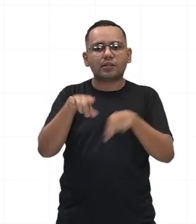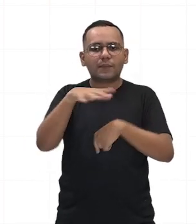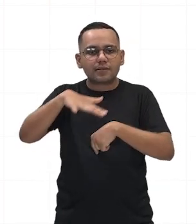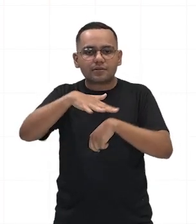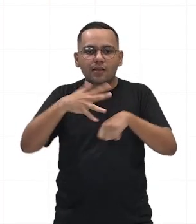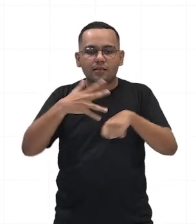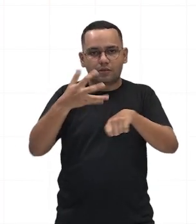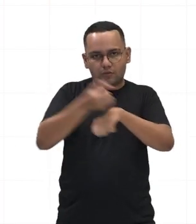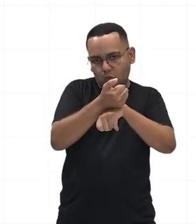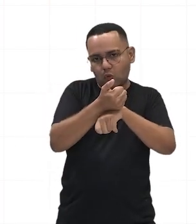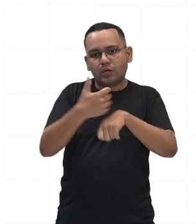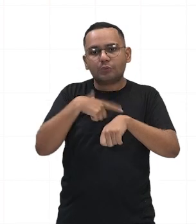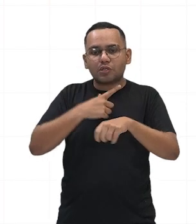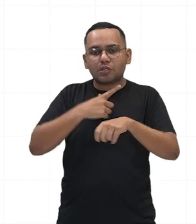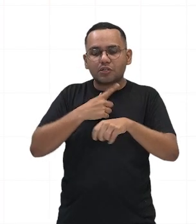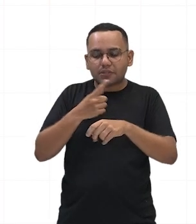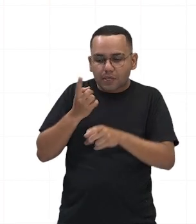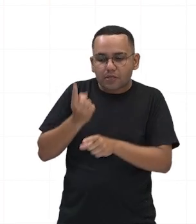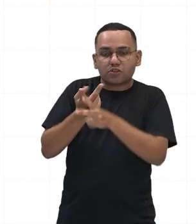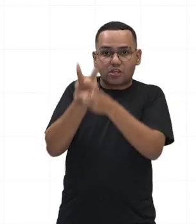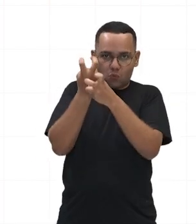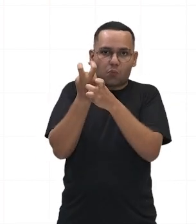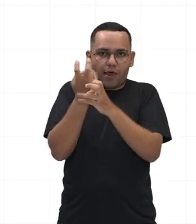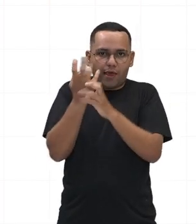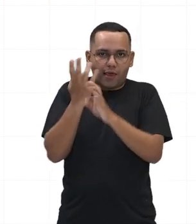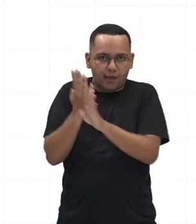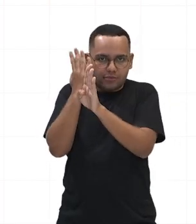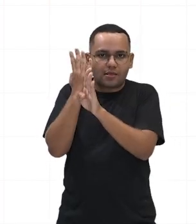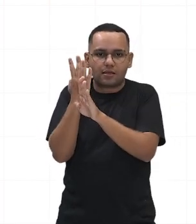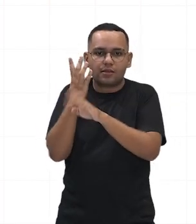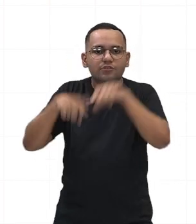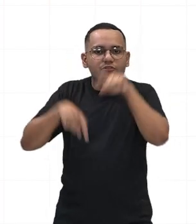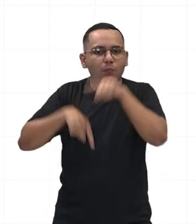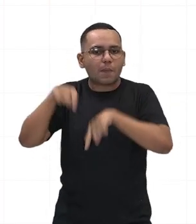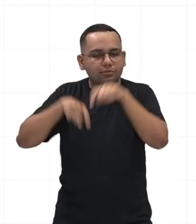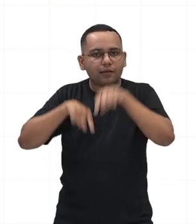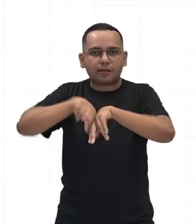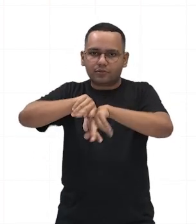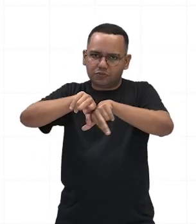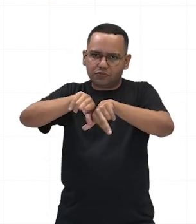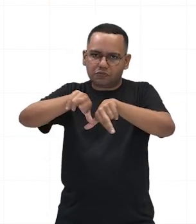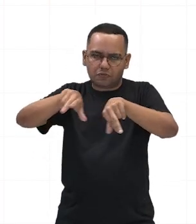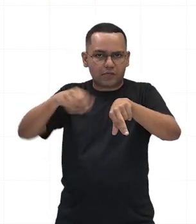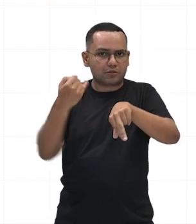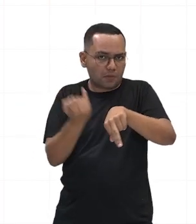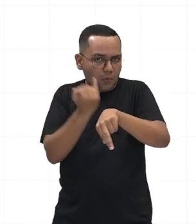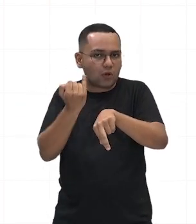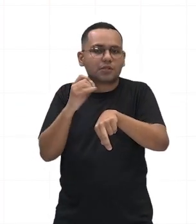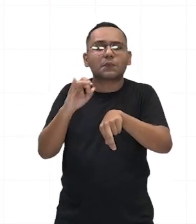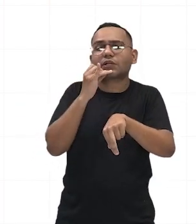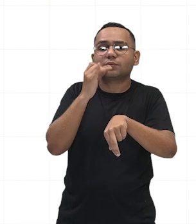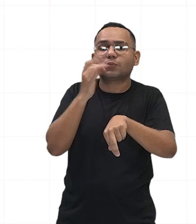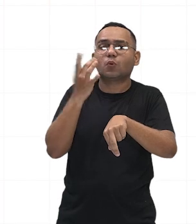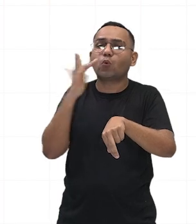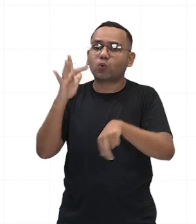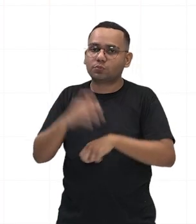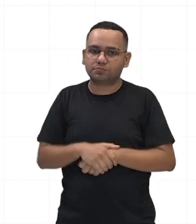descoberta de metais preciosos, principalmente o ouro que eles traziam das colônias. Outro ponto.